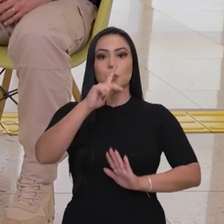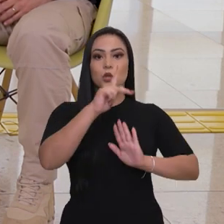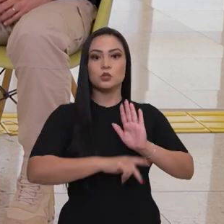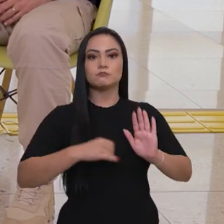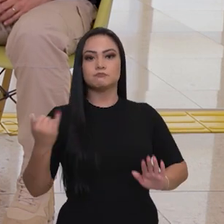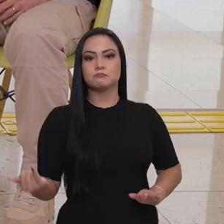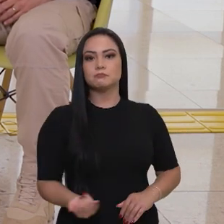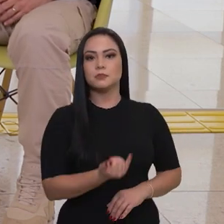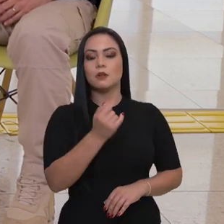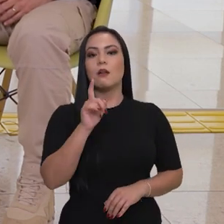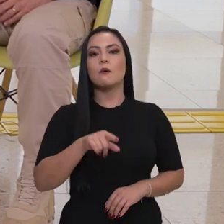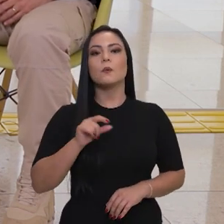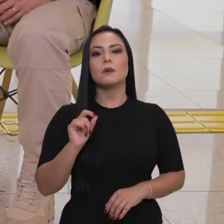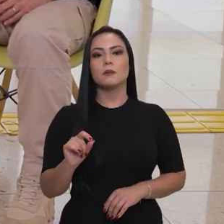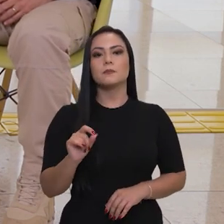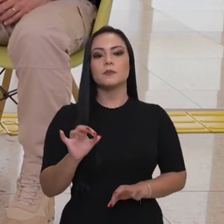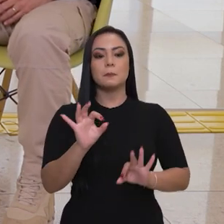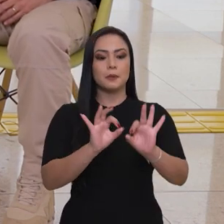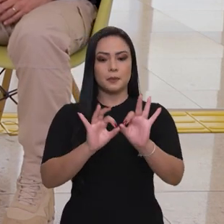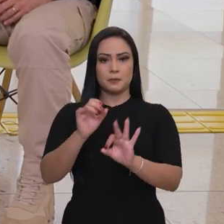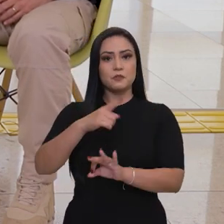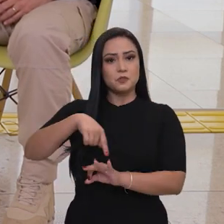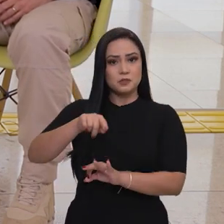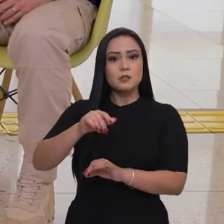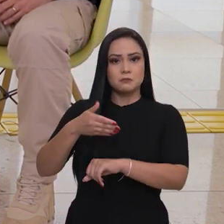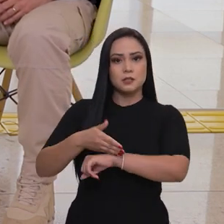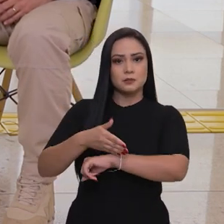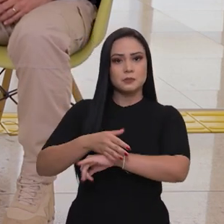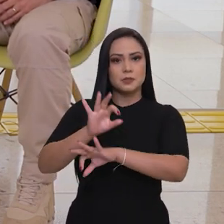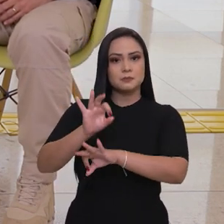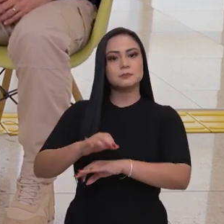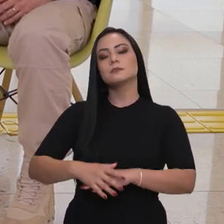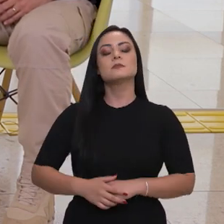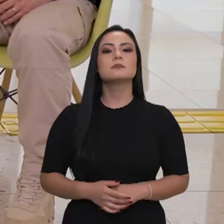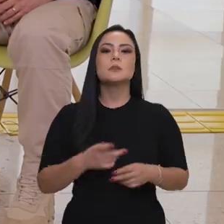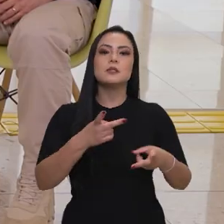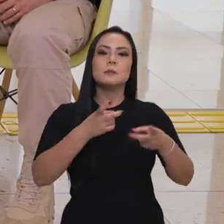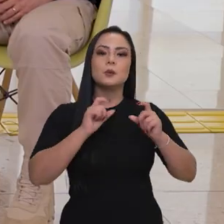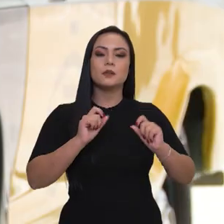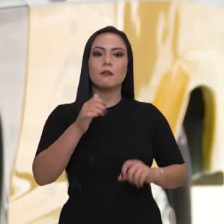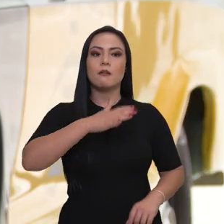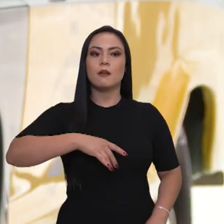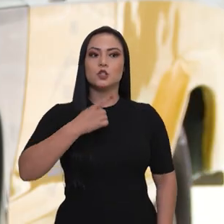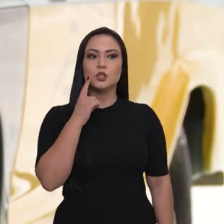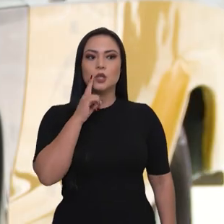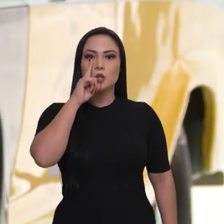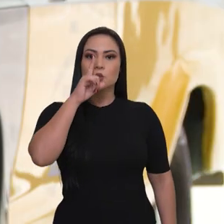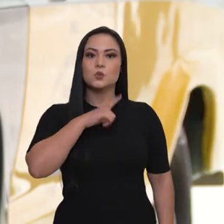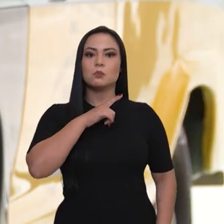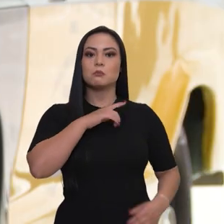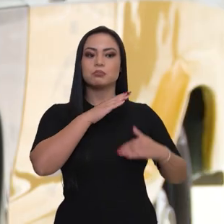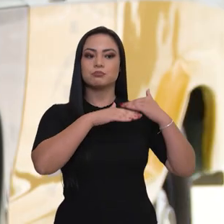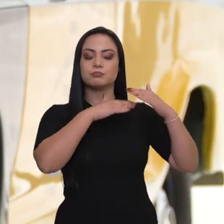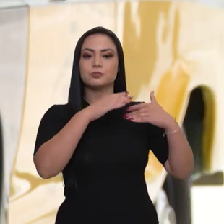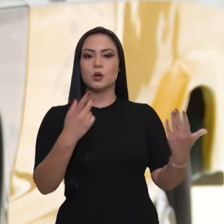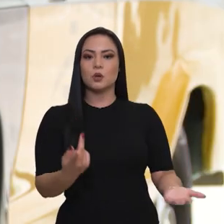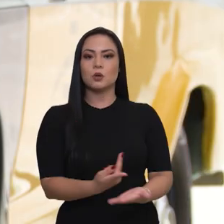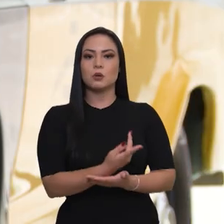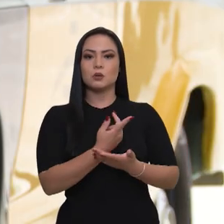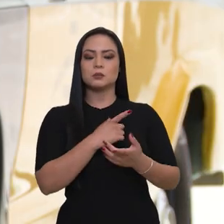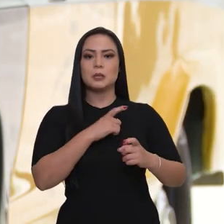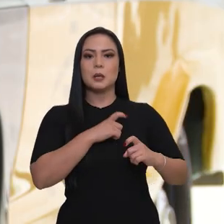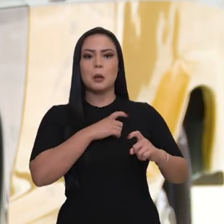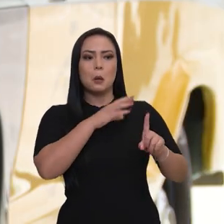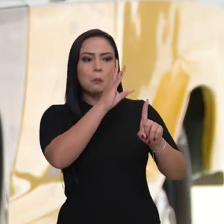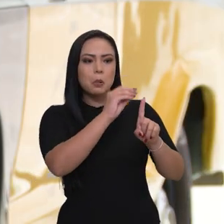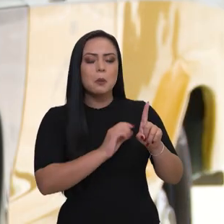falar de um projeto muito importante, que é o MAP-AR, que vocês fazem parte, né? Identifica áreas de risco potencial para a ocorrência